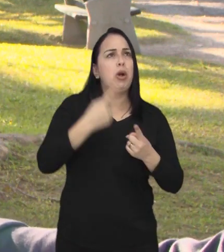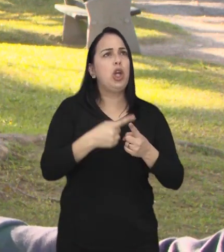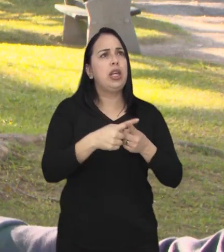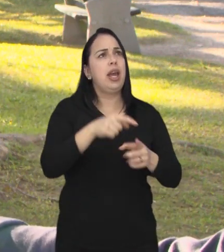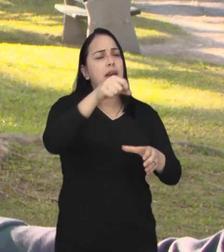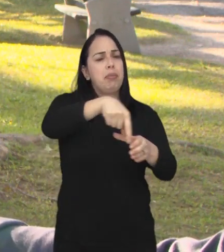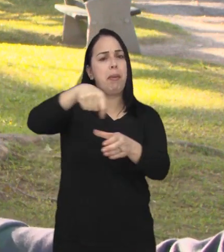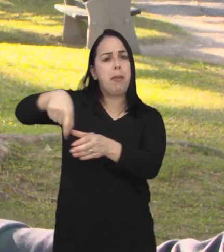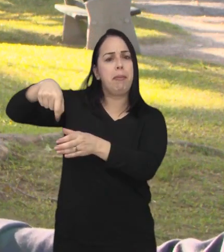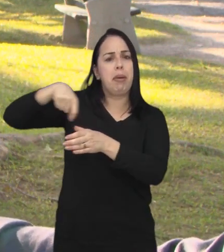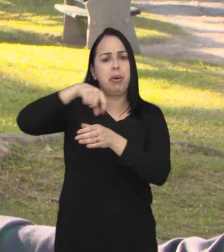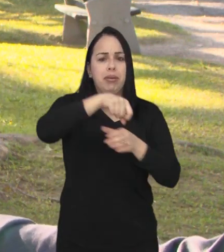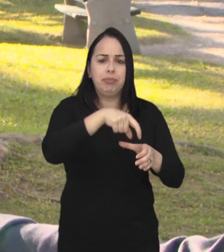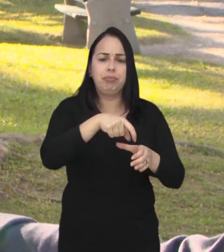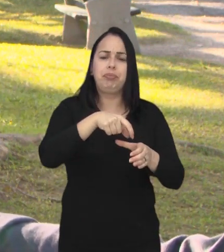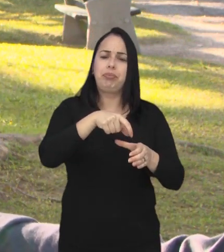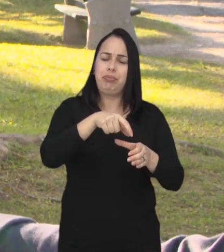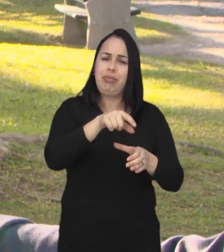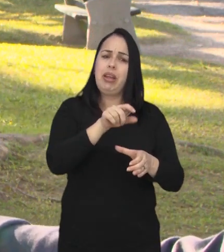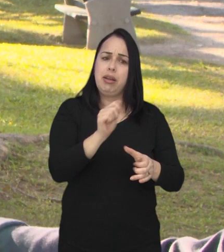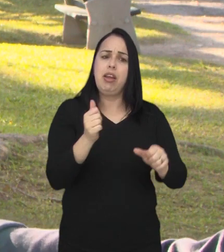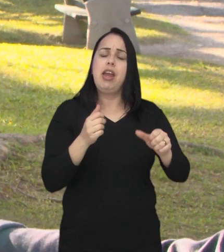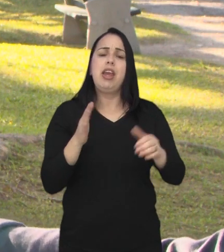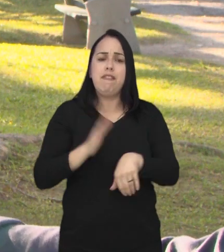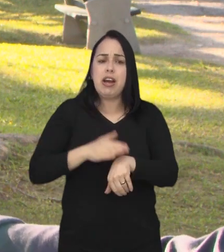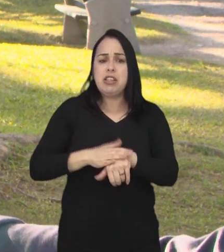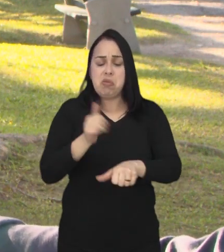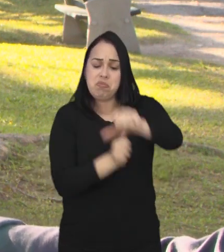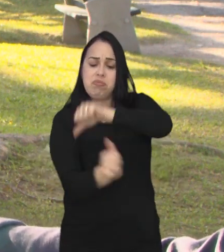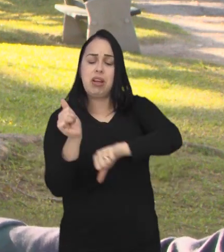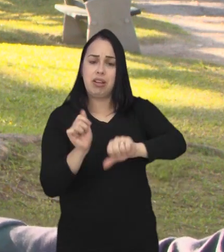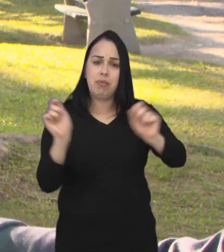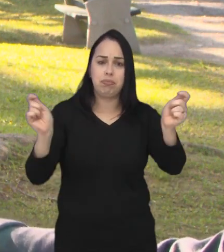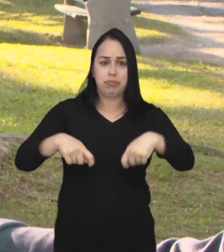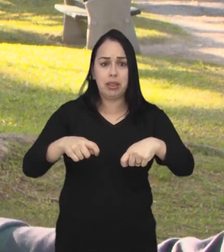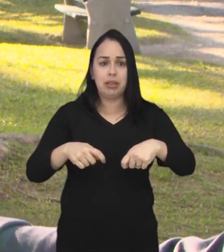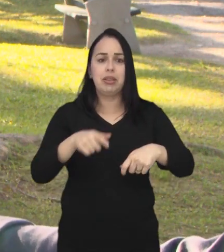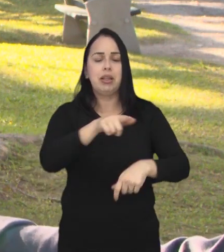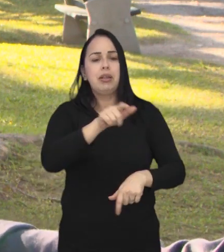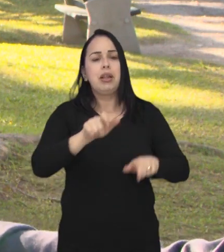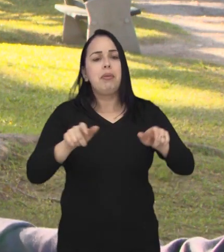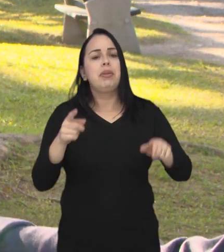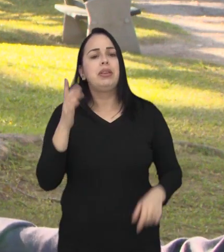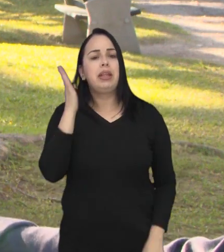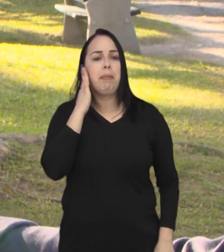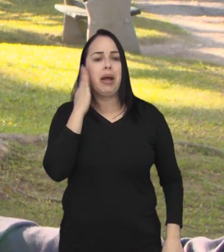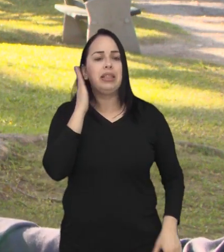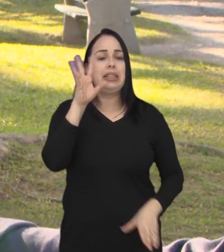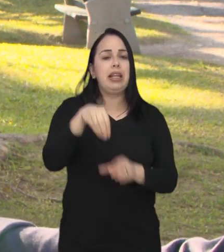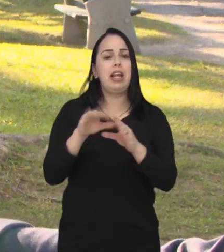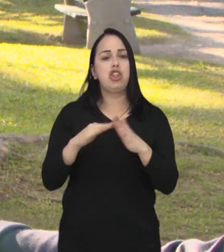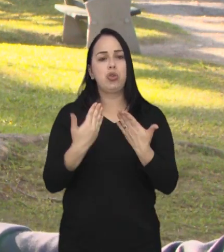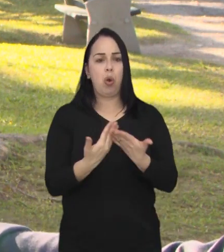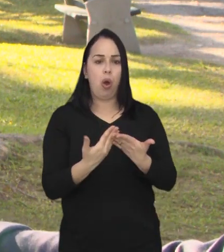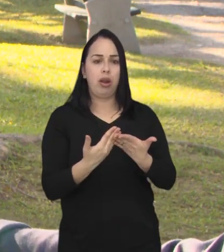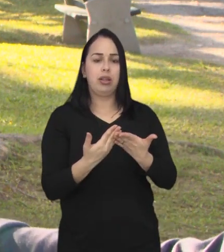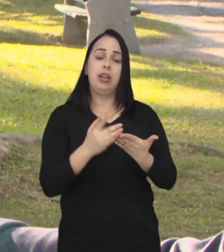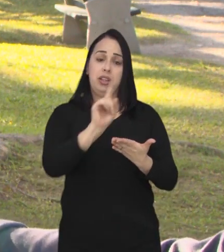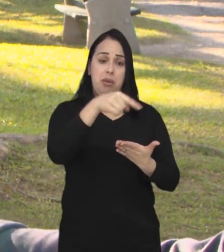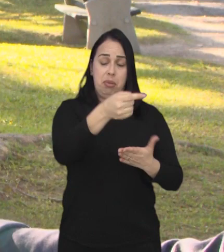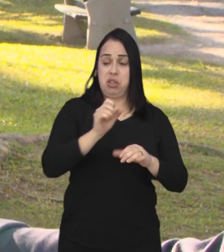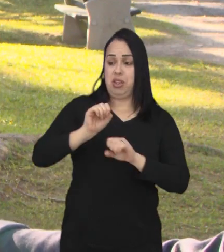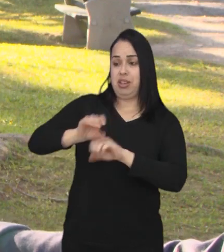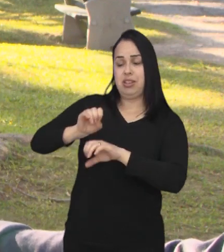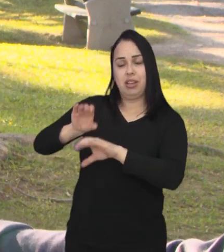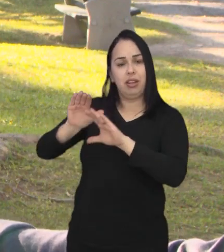eles se questionem do porquê das coisas estarem acontecendo daquela forma e de que forma eles podem mudar isso também, dentro da realidade deles, principalmente ali na escola